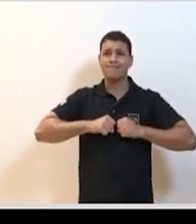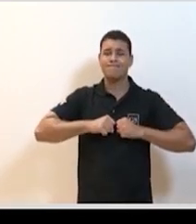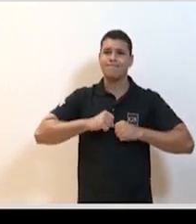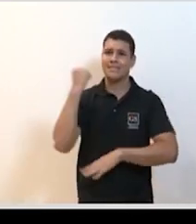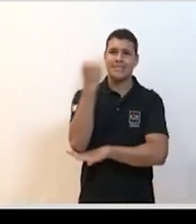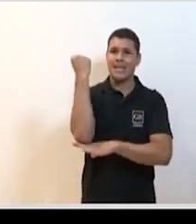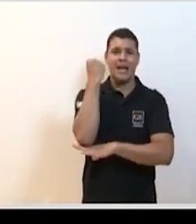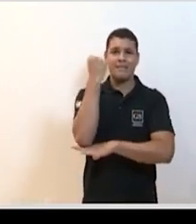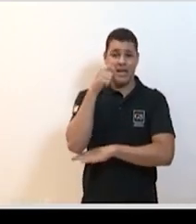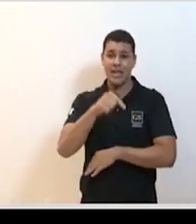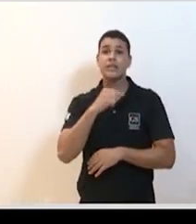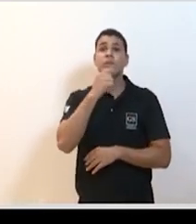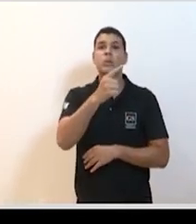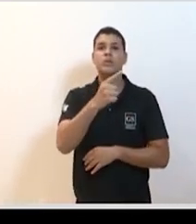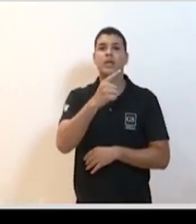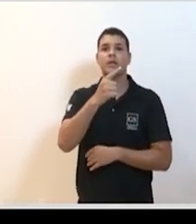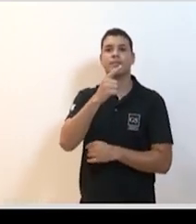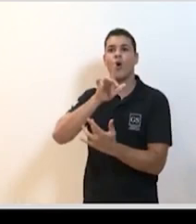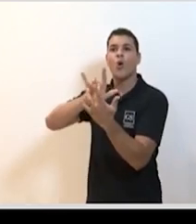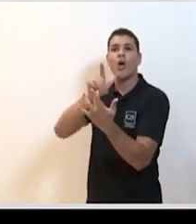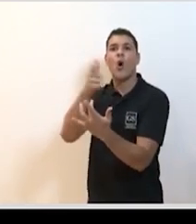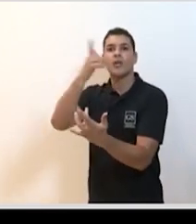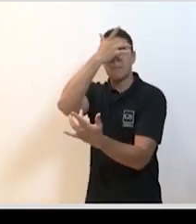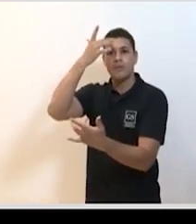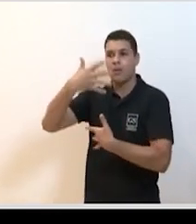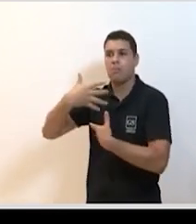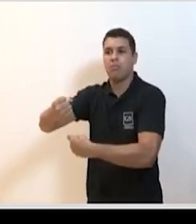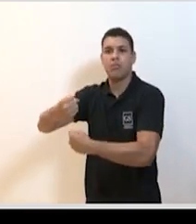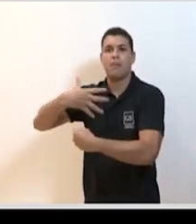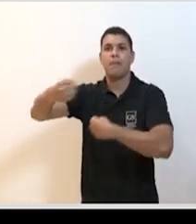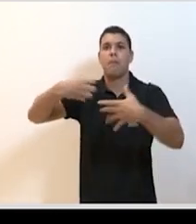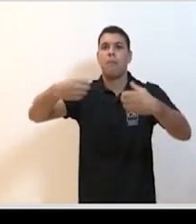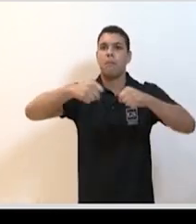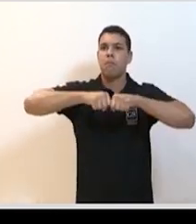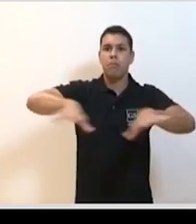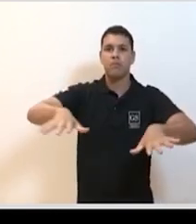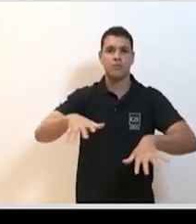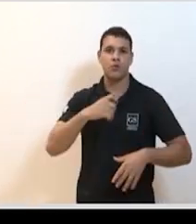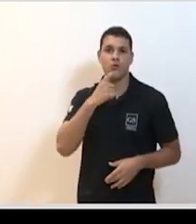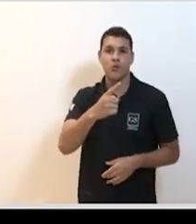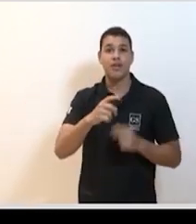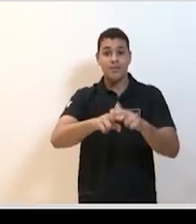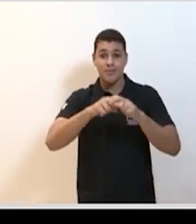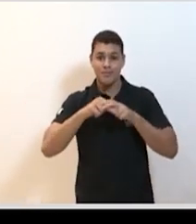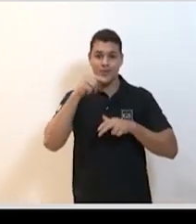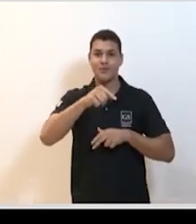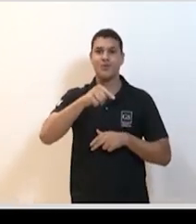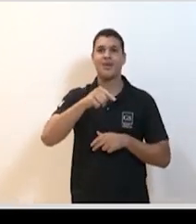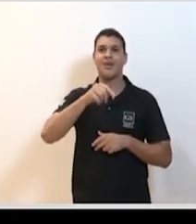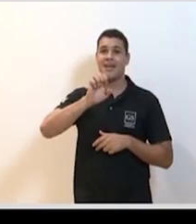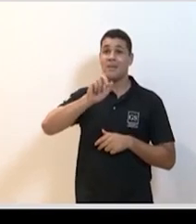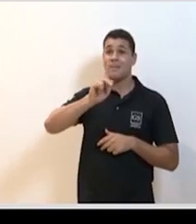alcançar outras pessoas longe do seu local de origem para infectar. Então, a epidemia acaba se contendo. É um